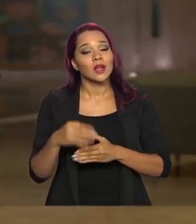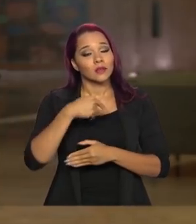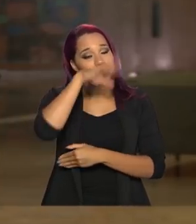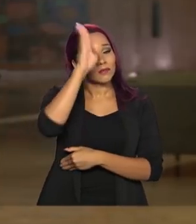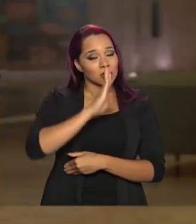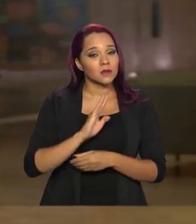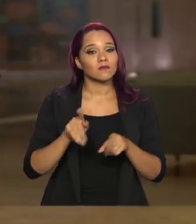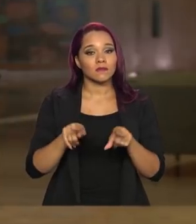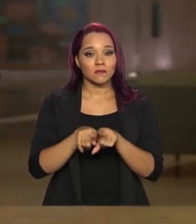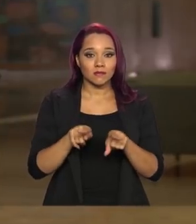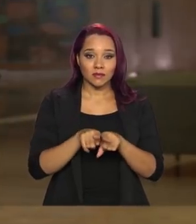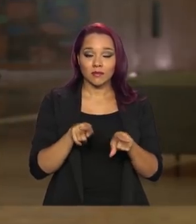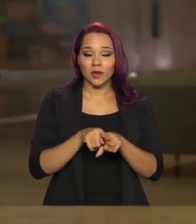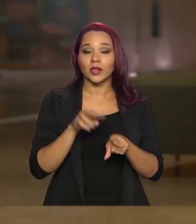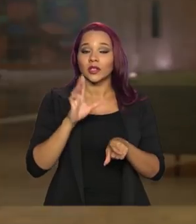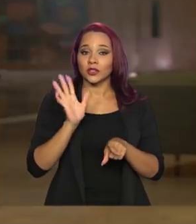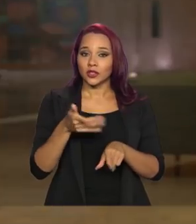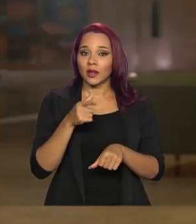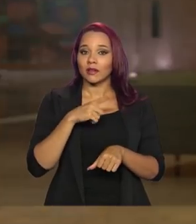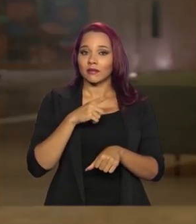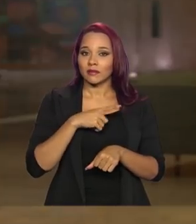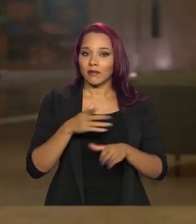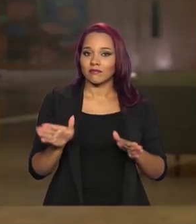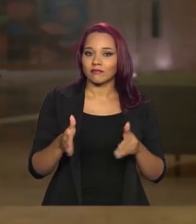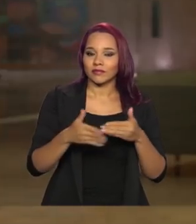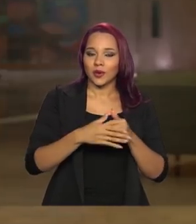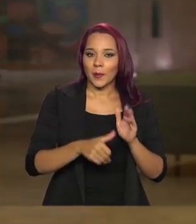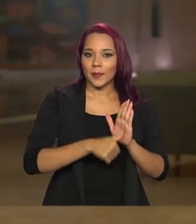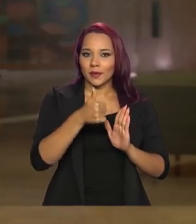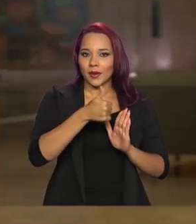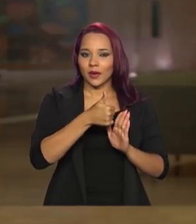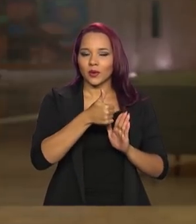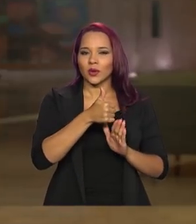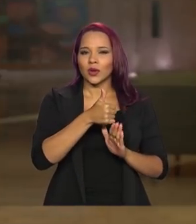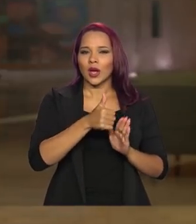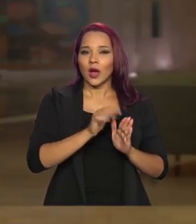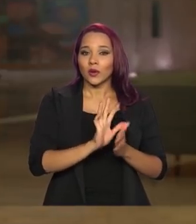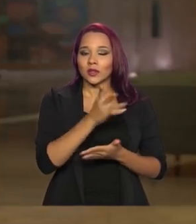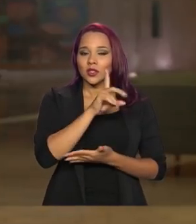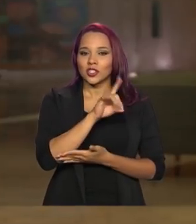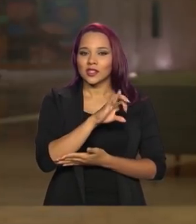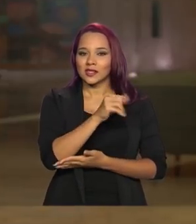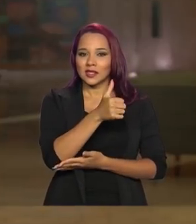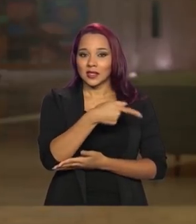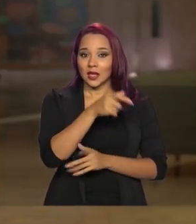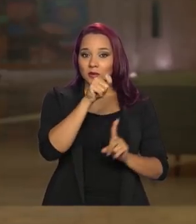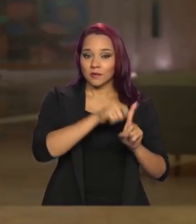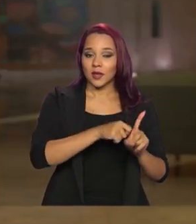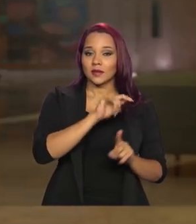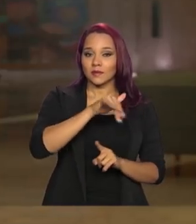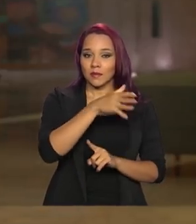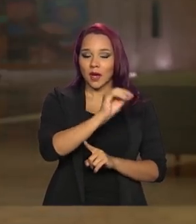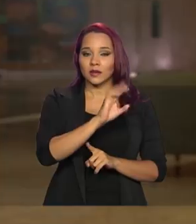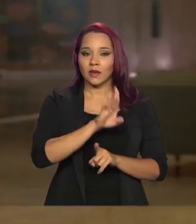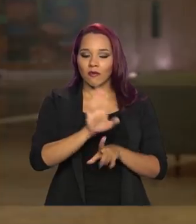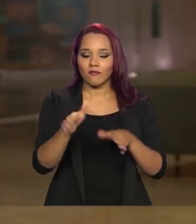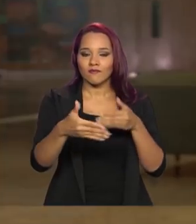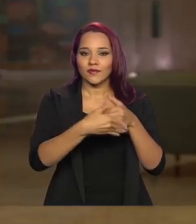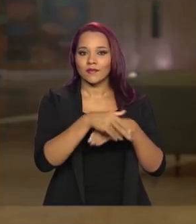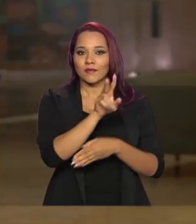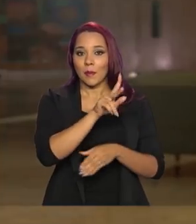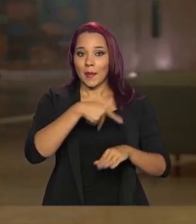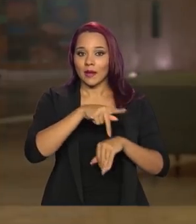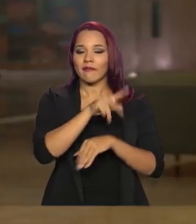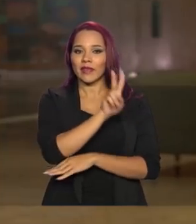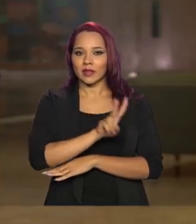eles. Nós fechamos, editamos o primeiro ato em 17 de março, envolvendo a fronteira específica com a Venezuela.